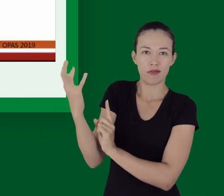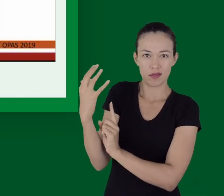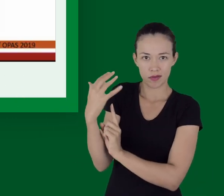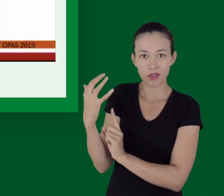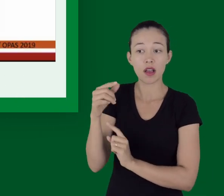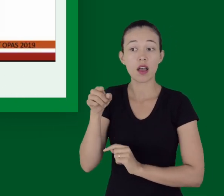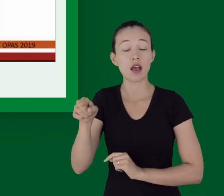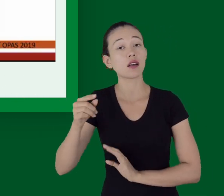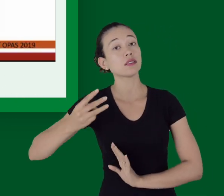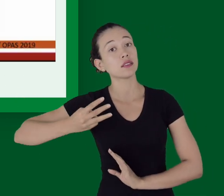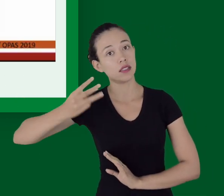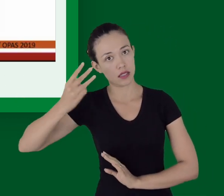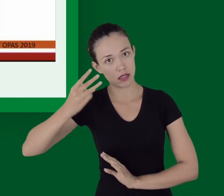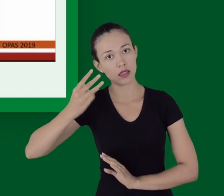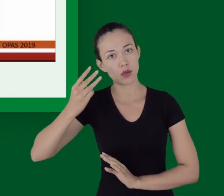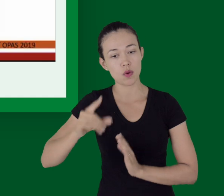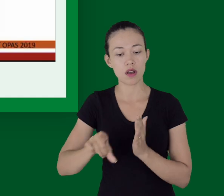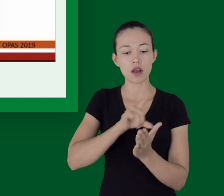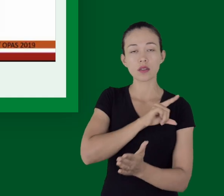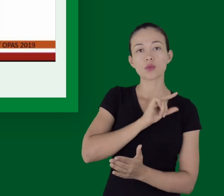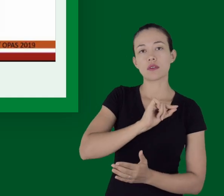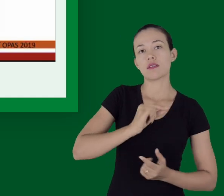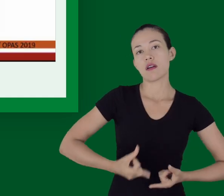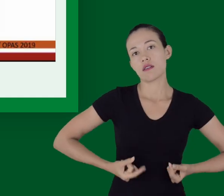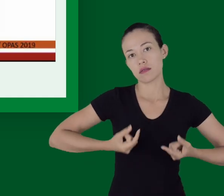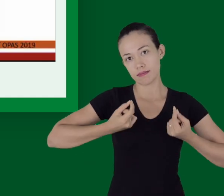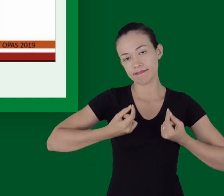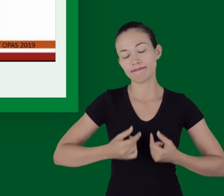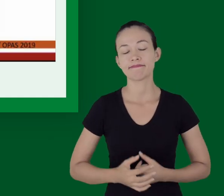elas entrariam em terceiro lugar após o câncer.